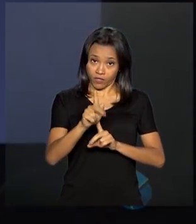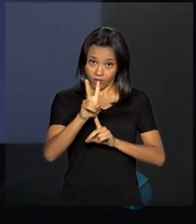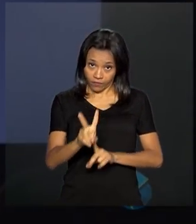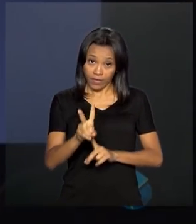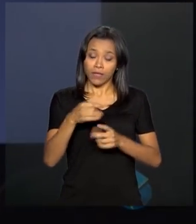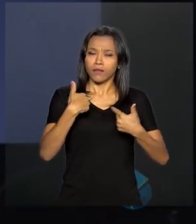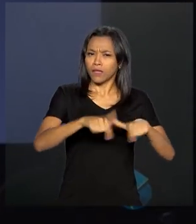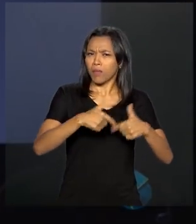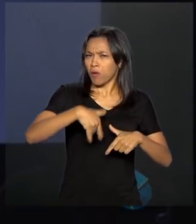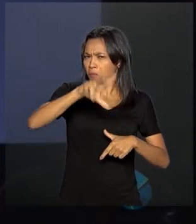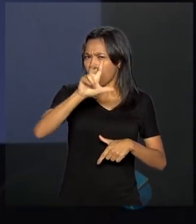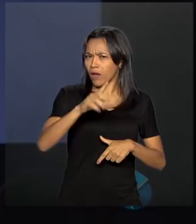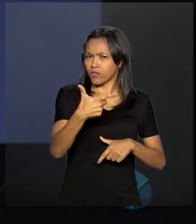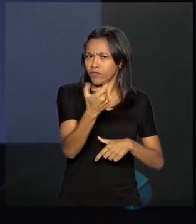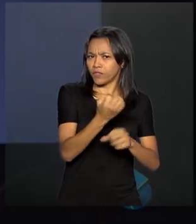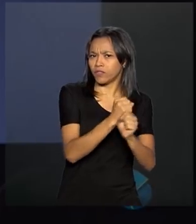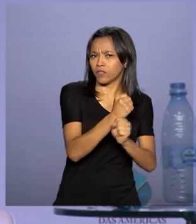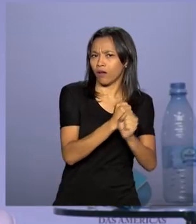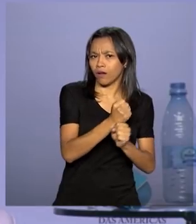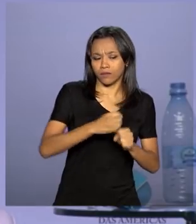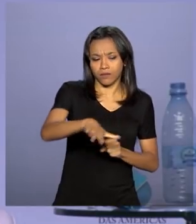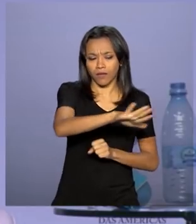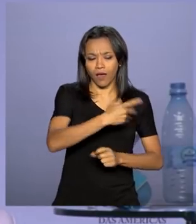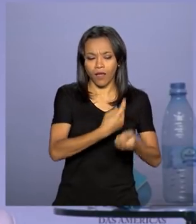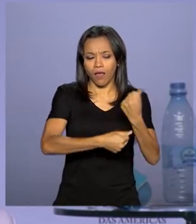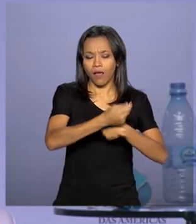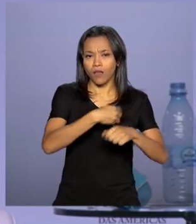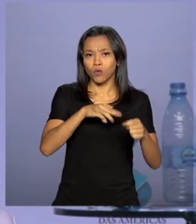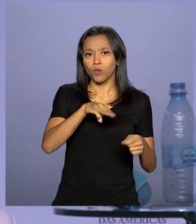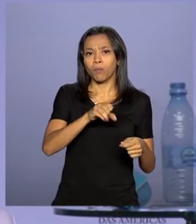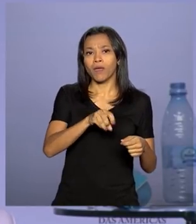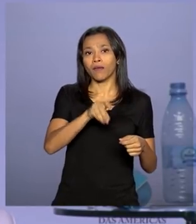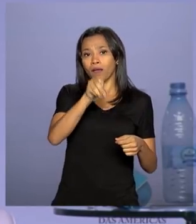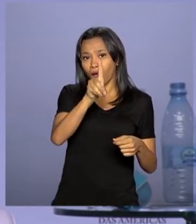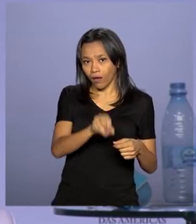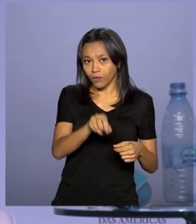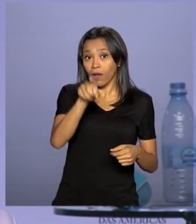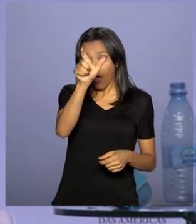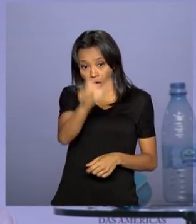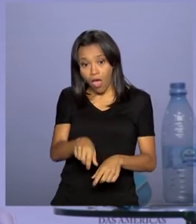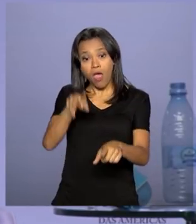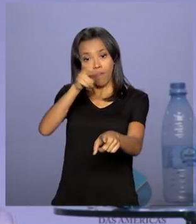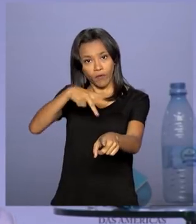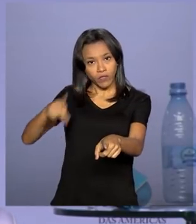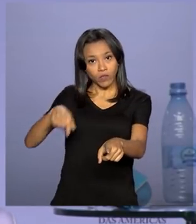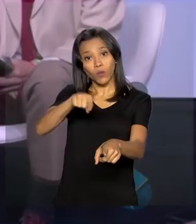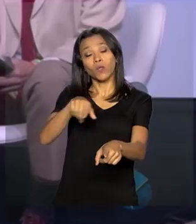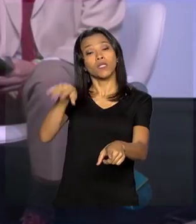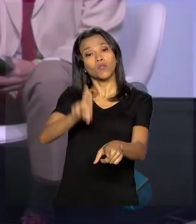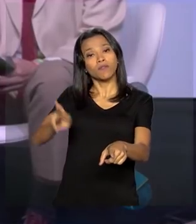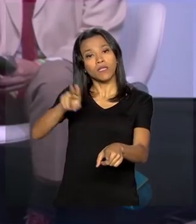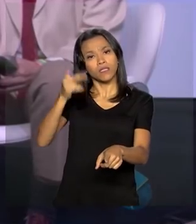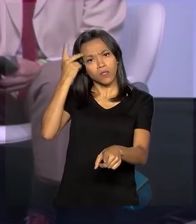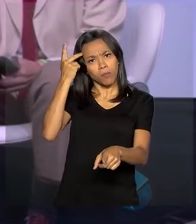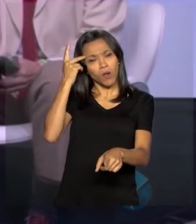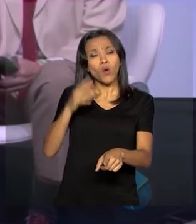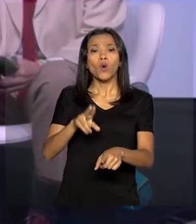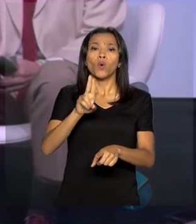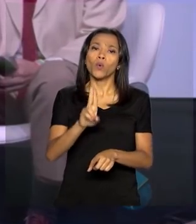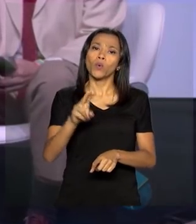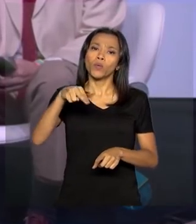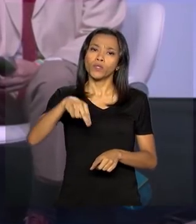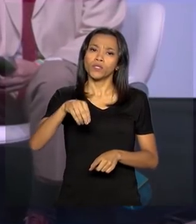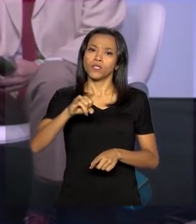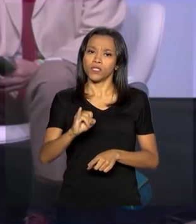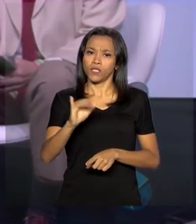20 anos como executivo do mercado financeiro. Também é professor da Universidade Federal de São Paulo, Unifesp, e diretor do Centro